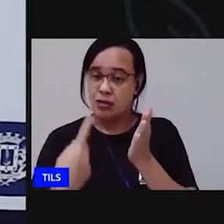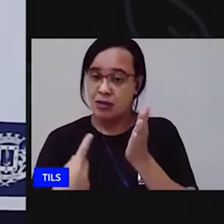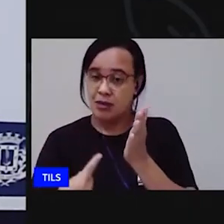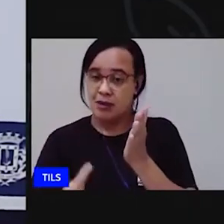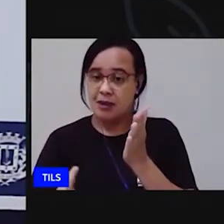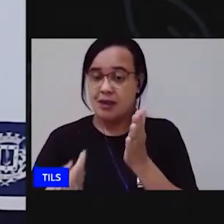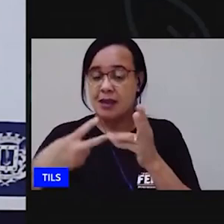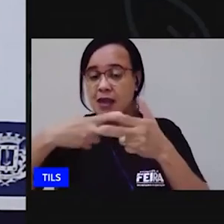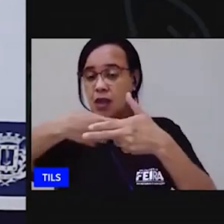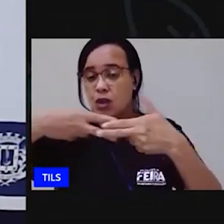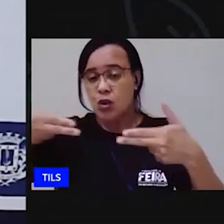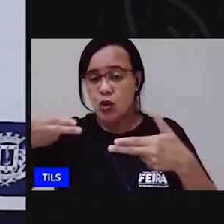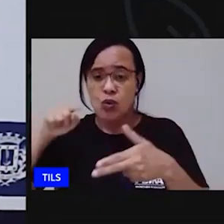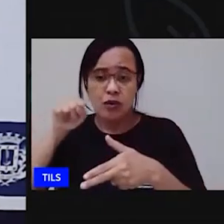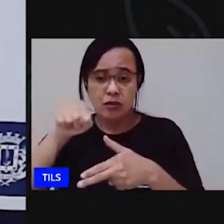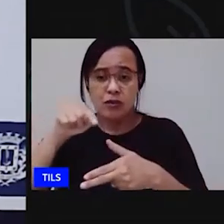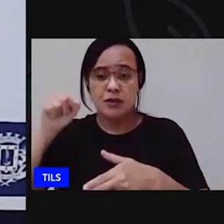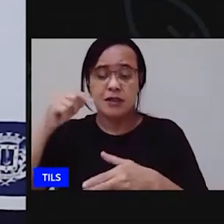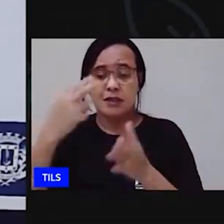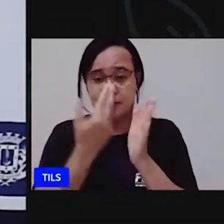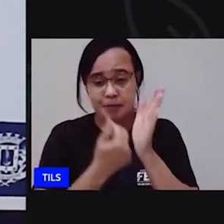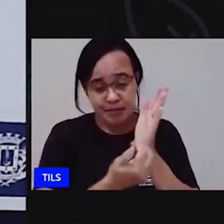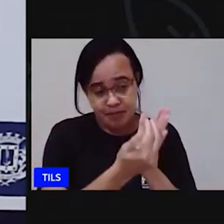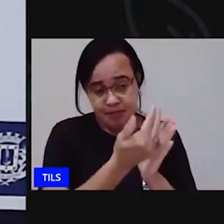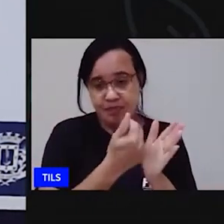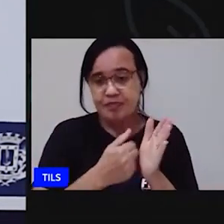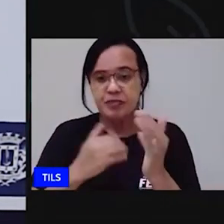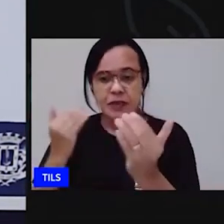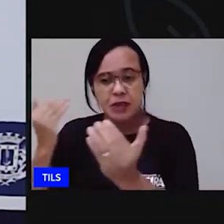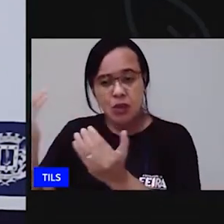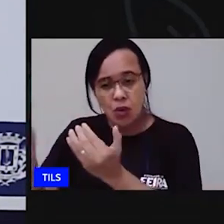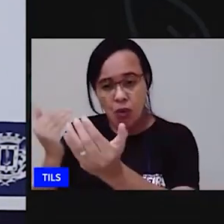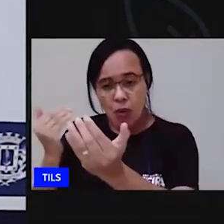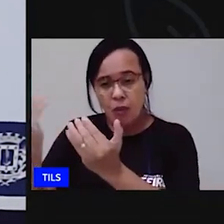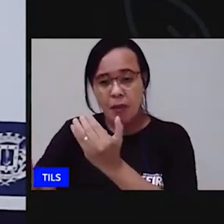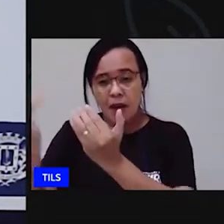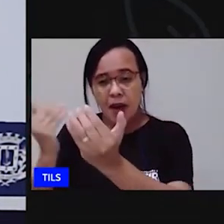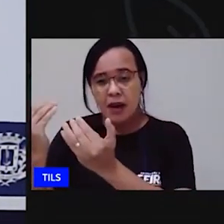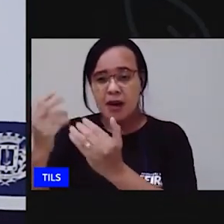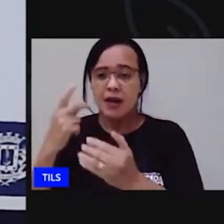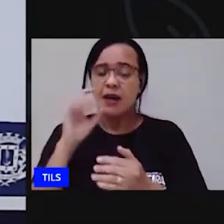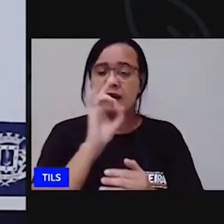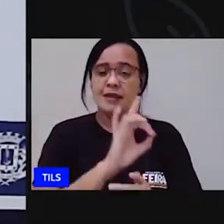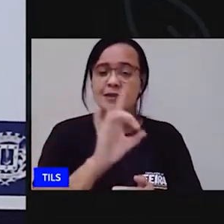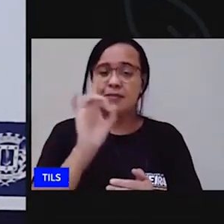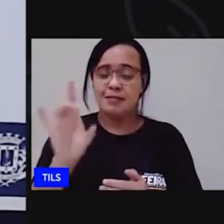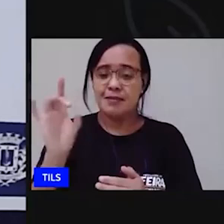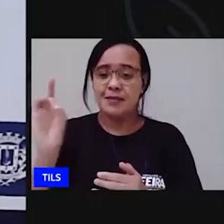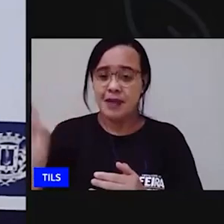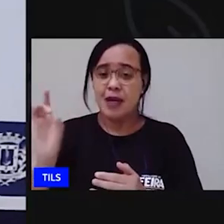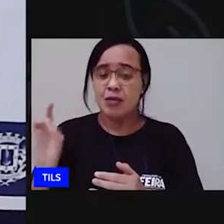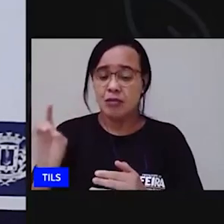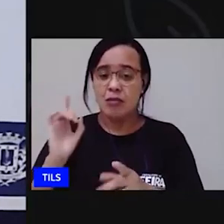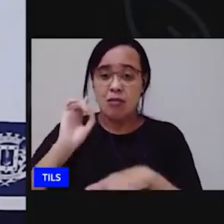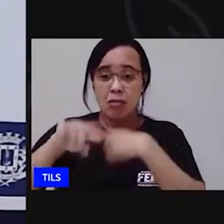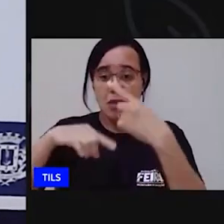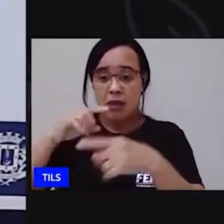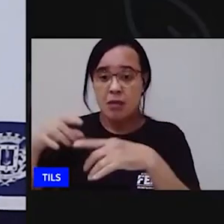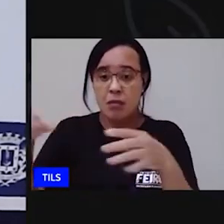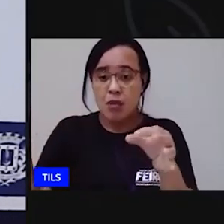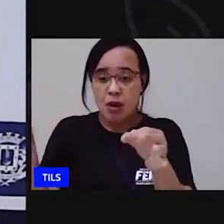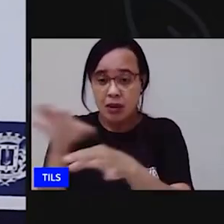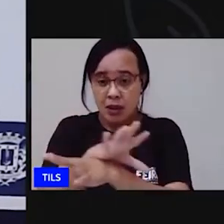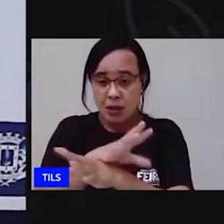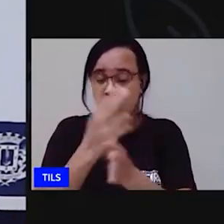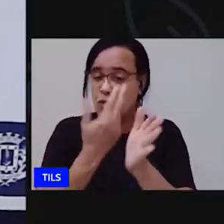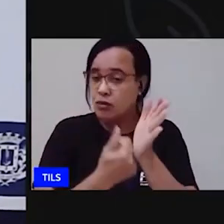objetos que você desenhou a comparação de cada objeto tá terminou o desenho pinta